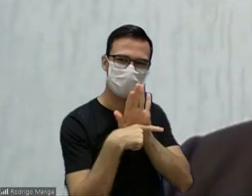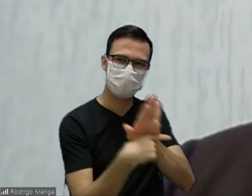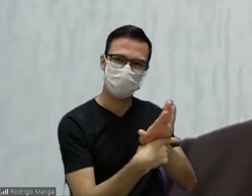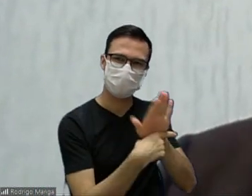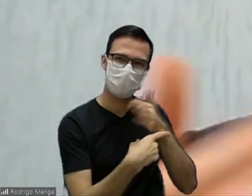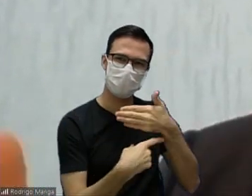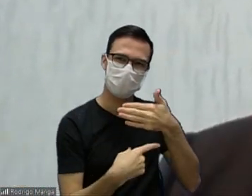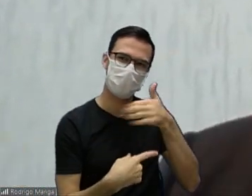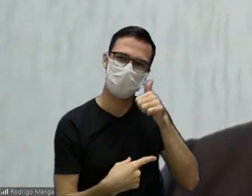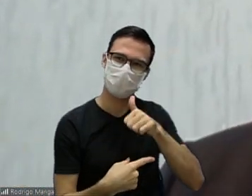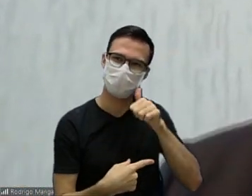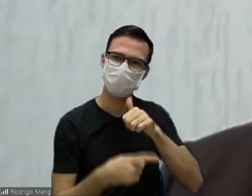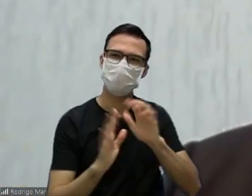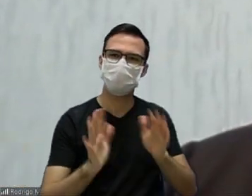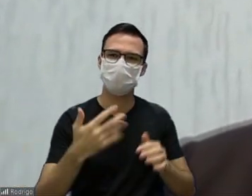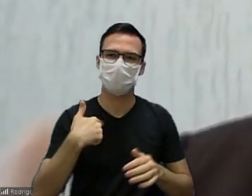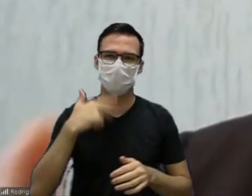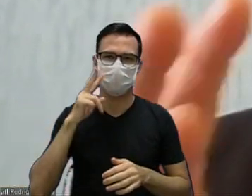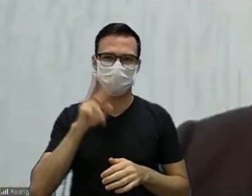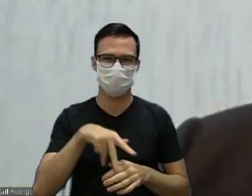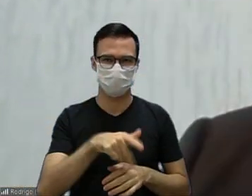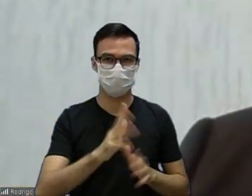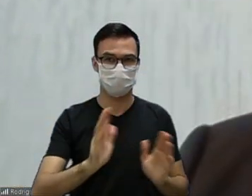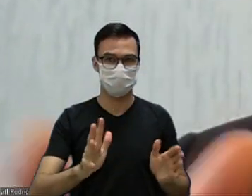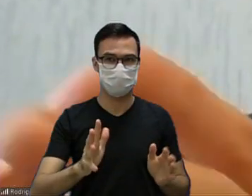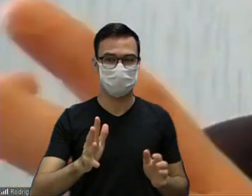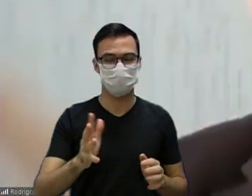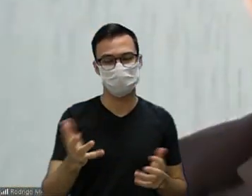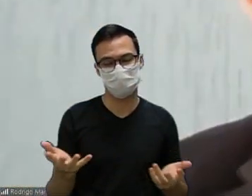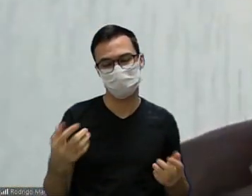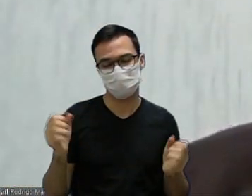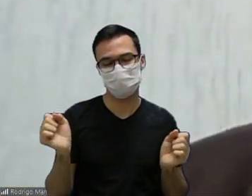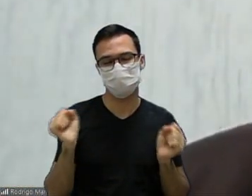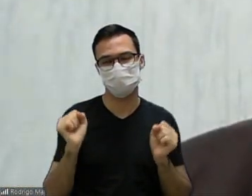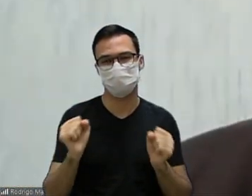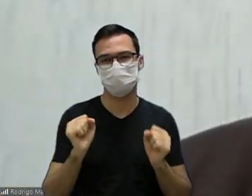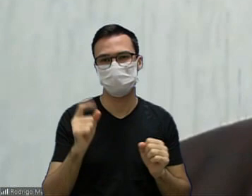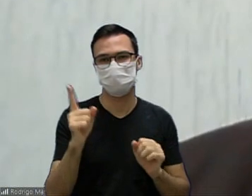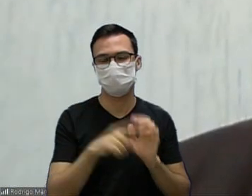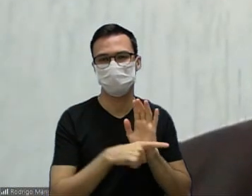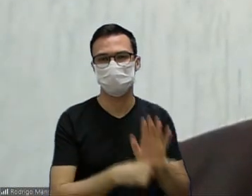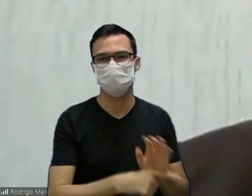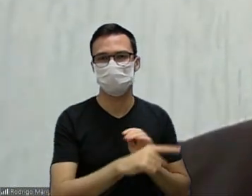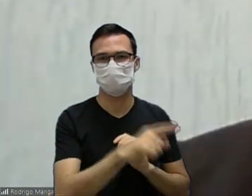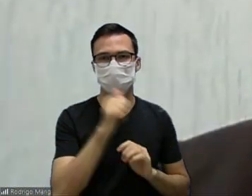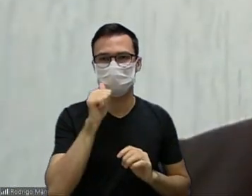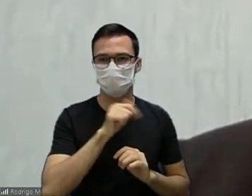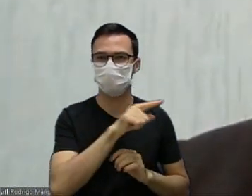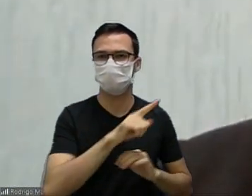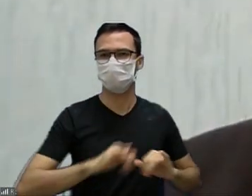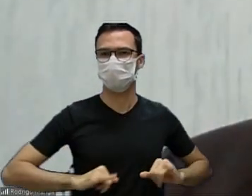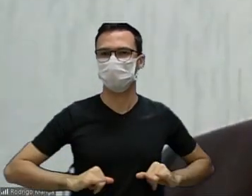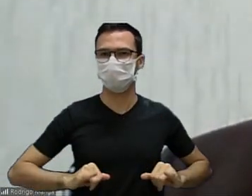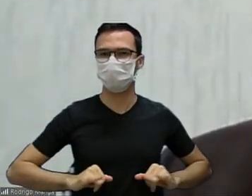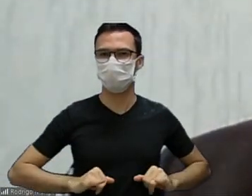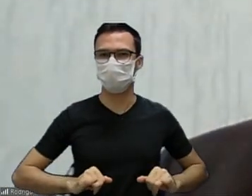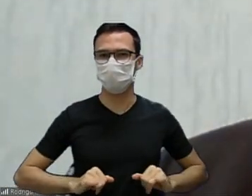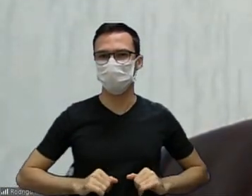eu já ouvi discursos dela nesse sentido e daí a acaba comendo essas mulheres que sofreram aí essas